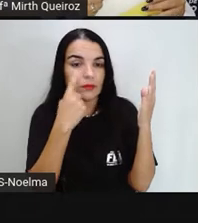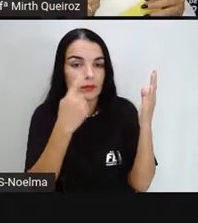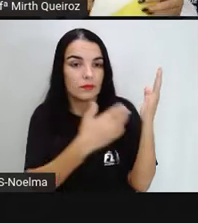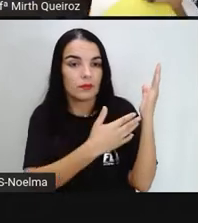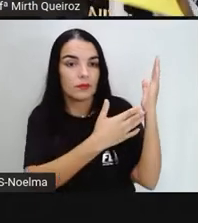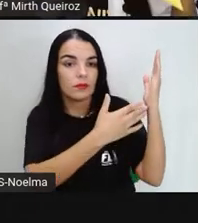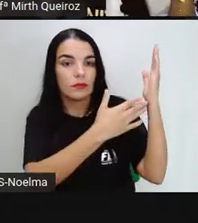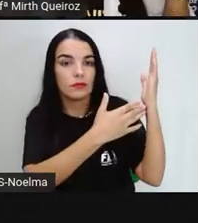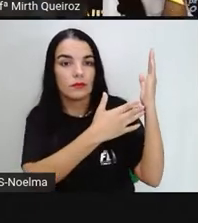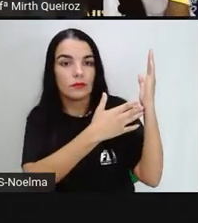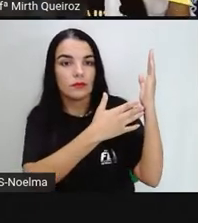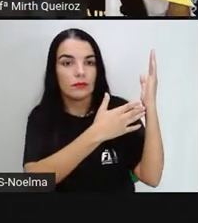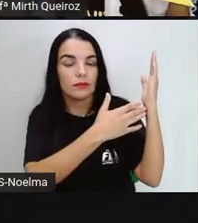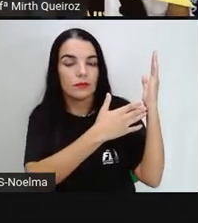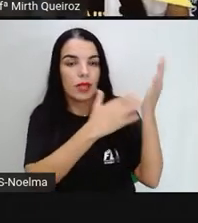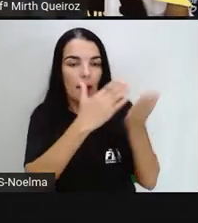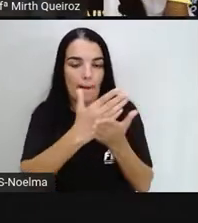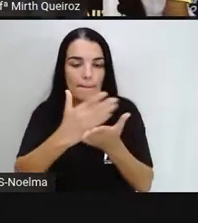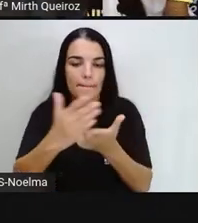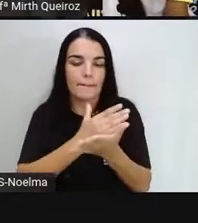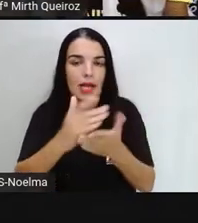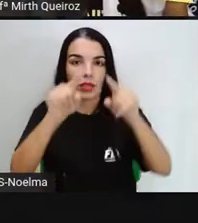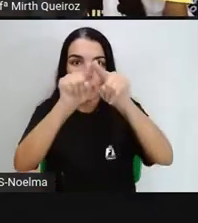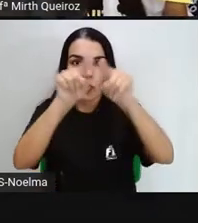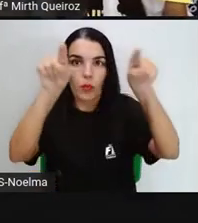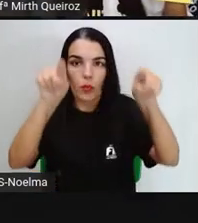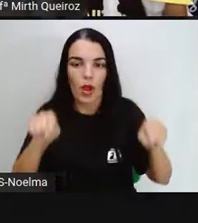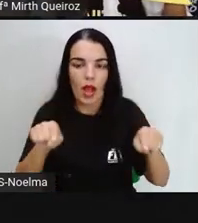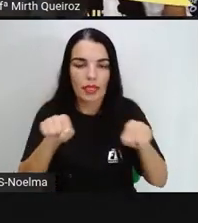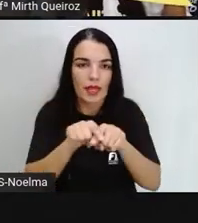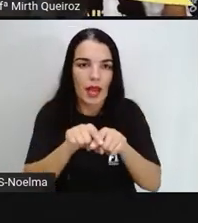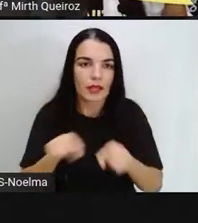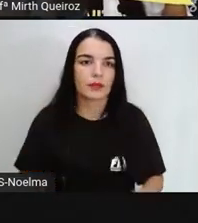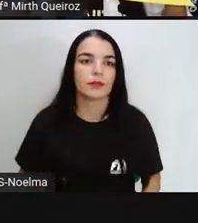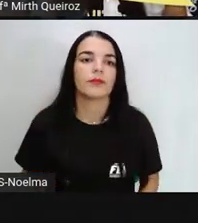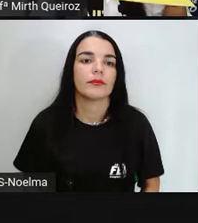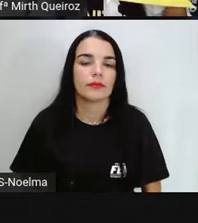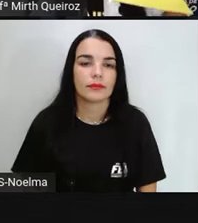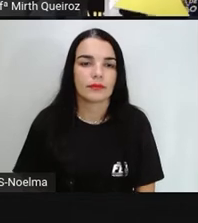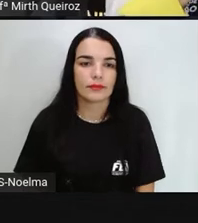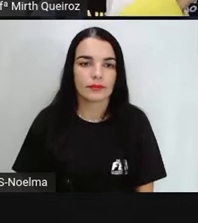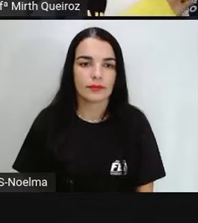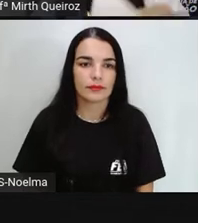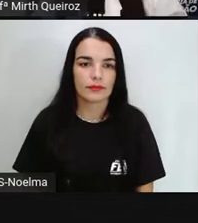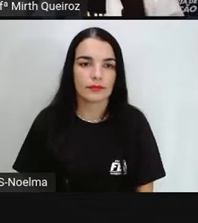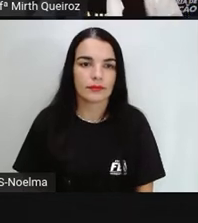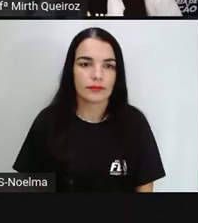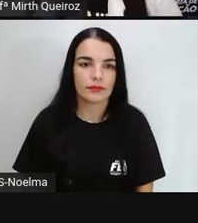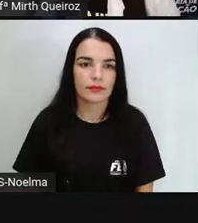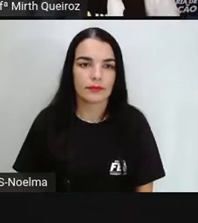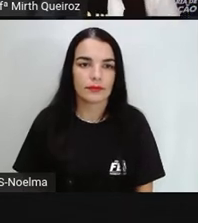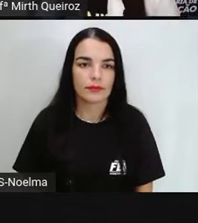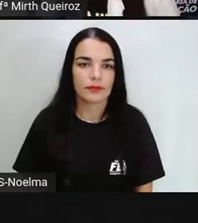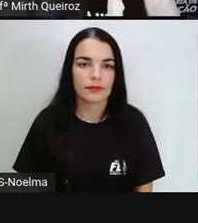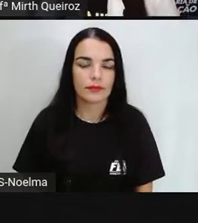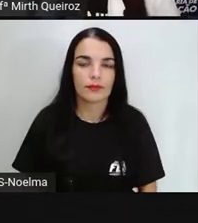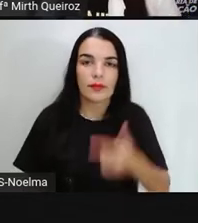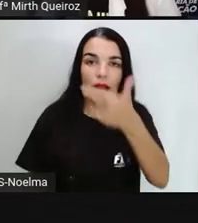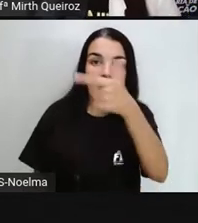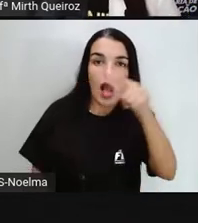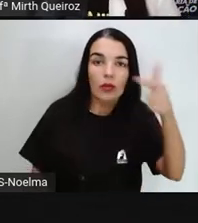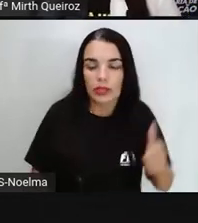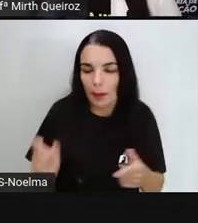uma parte, tá vendo? Forma uma parte do quadrado. E as outras peças